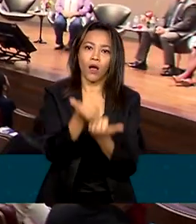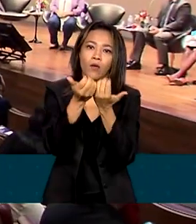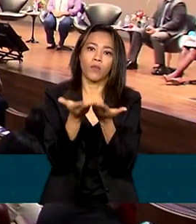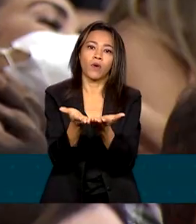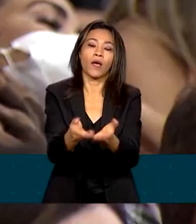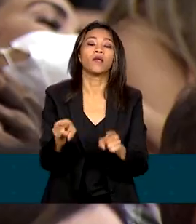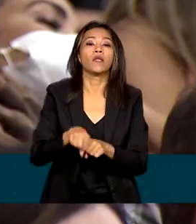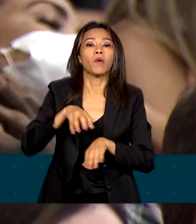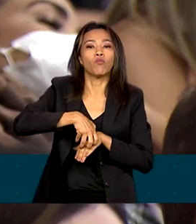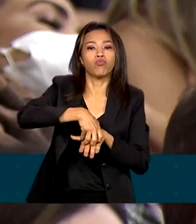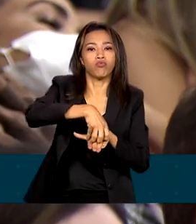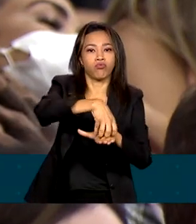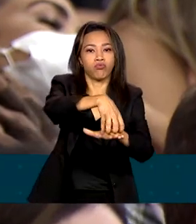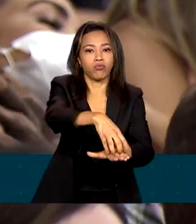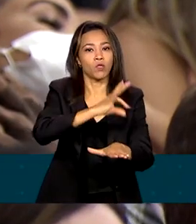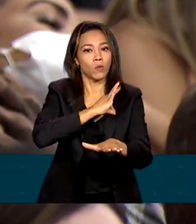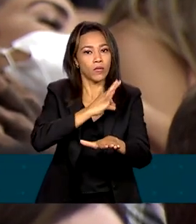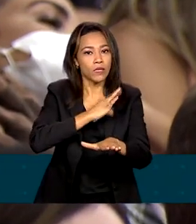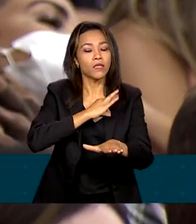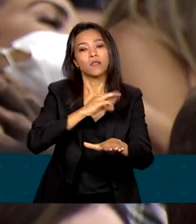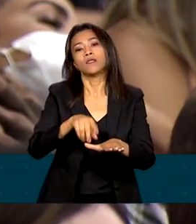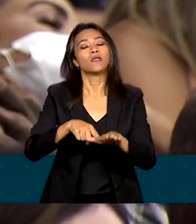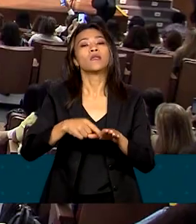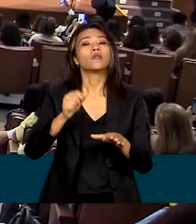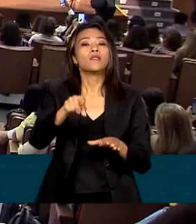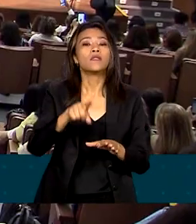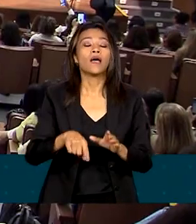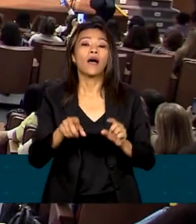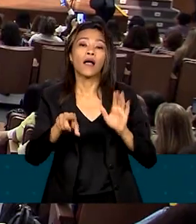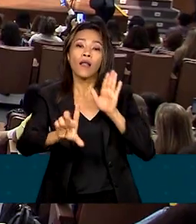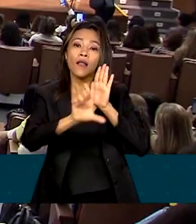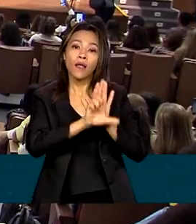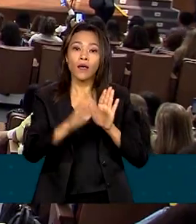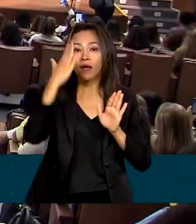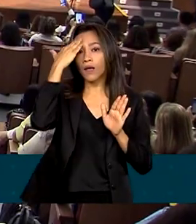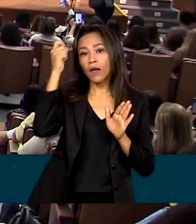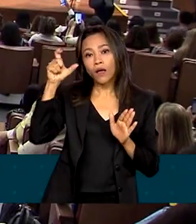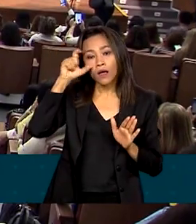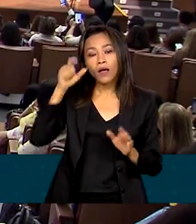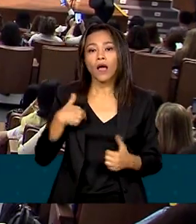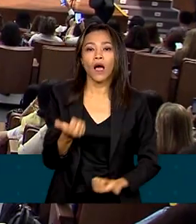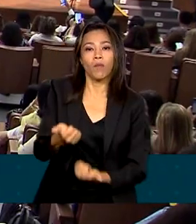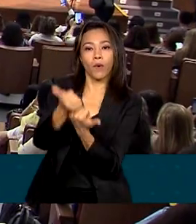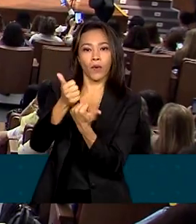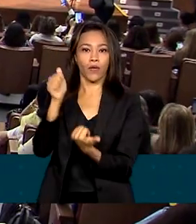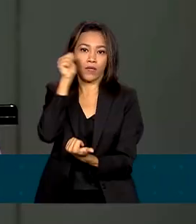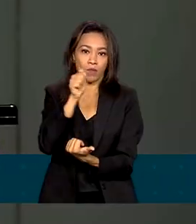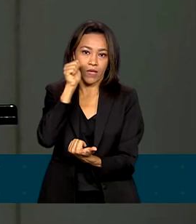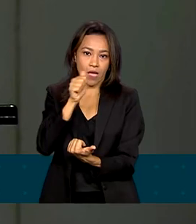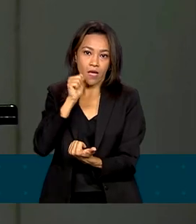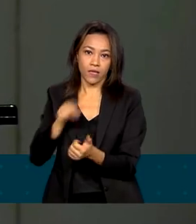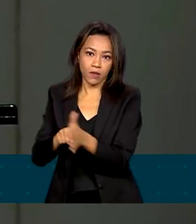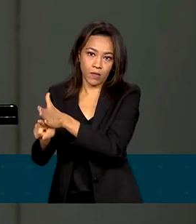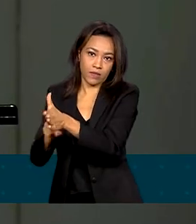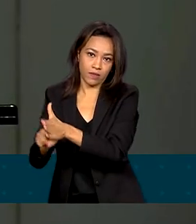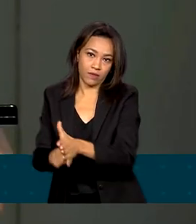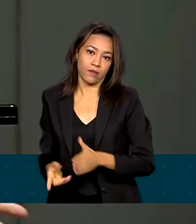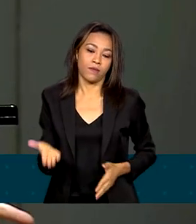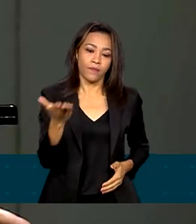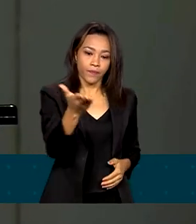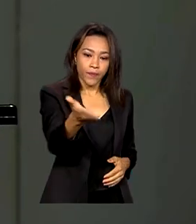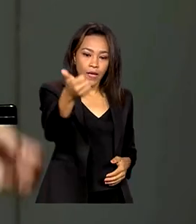Maria da Penha, instalação de casas da mulher brasileira, apoio às meninas na ciência. Nós precisamos